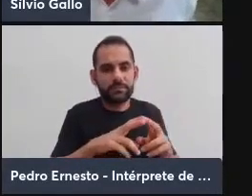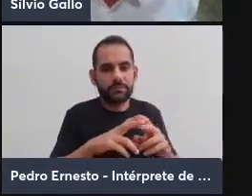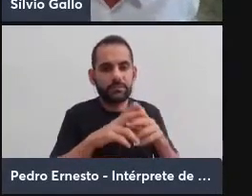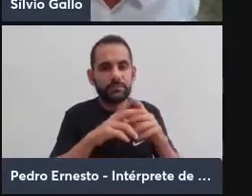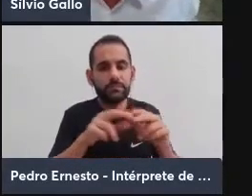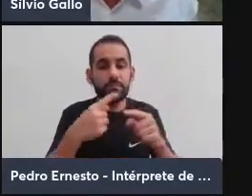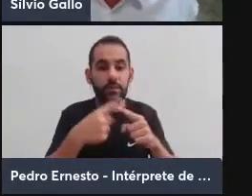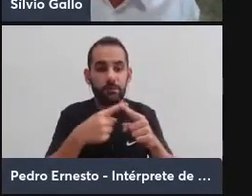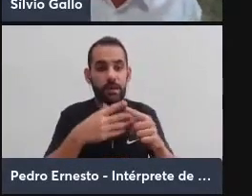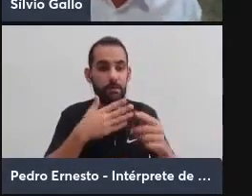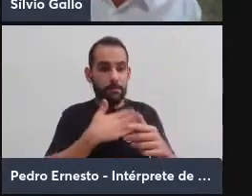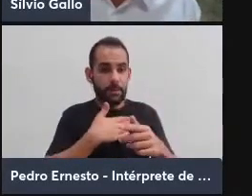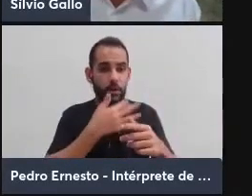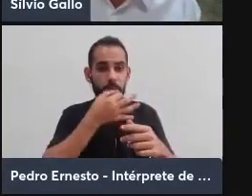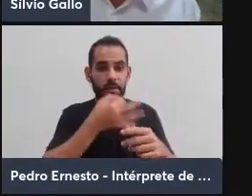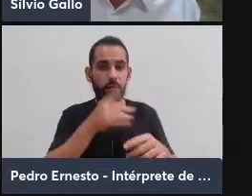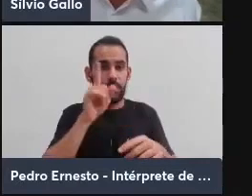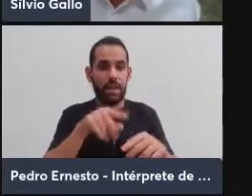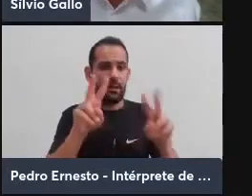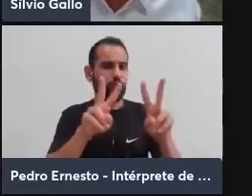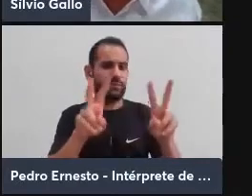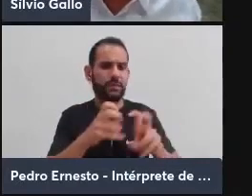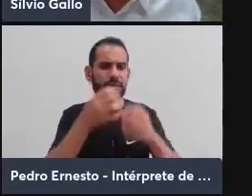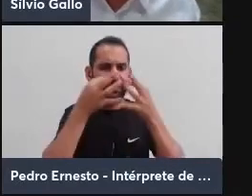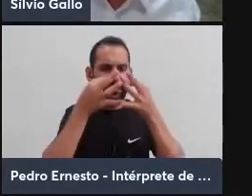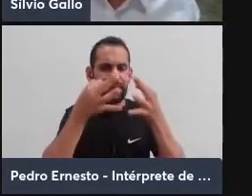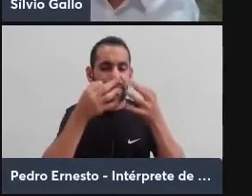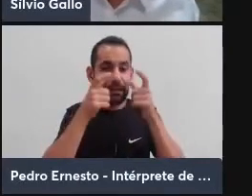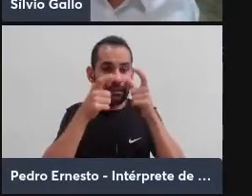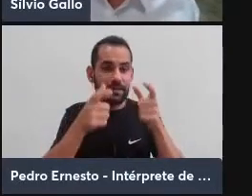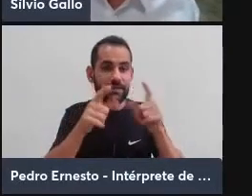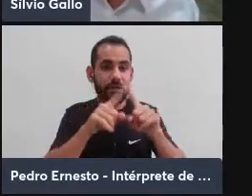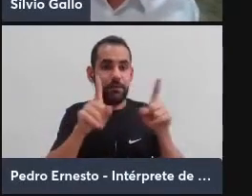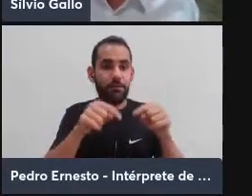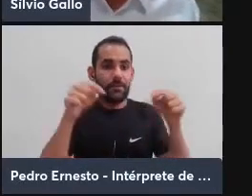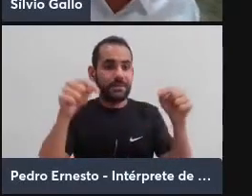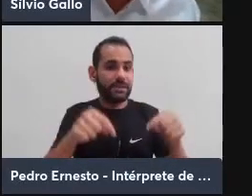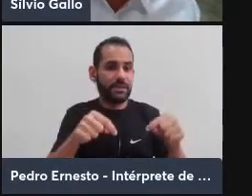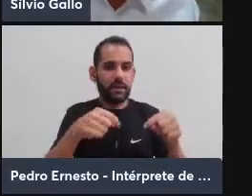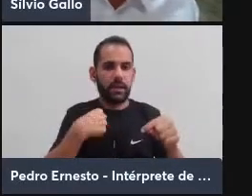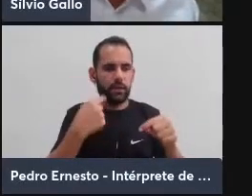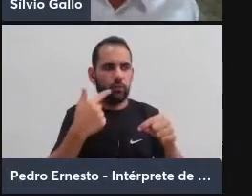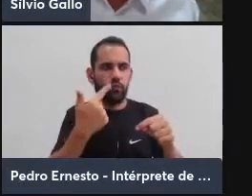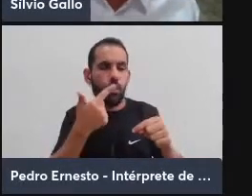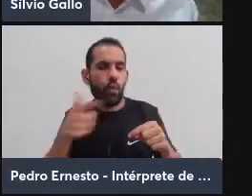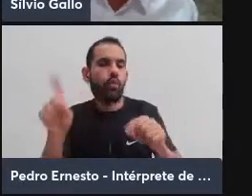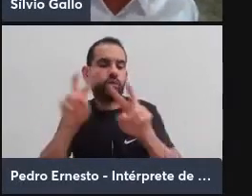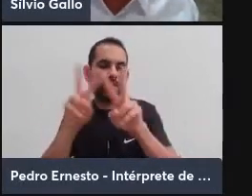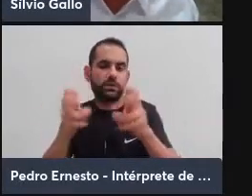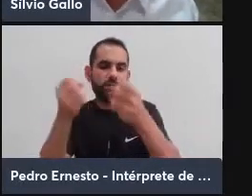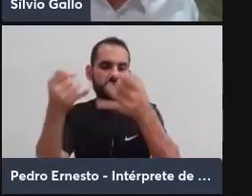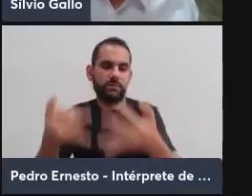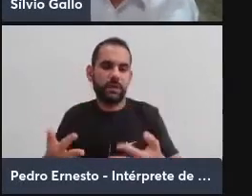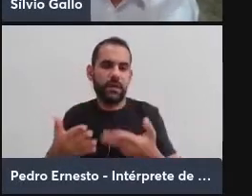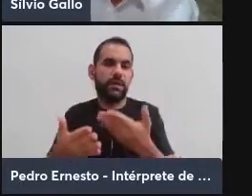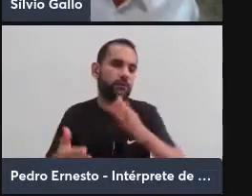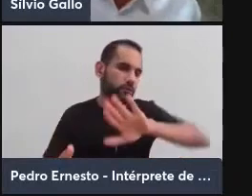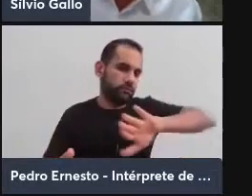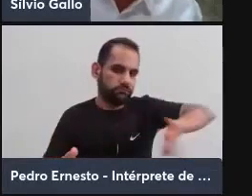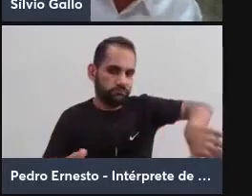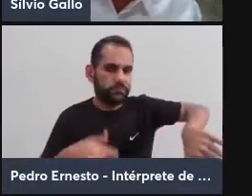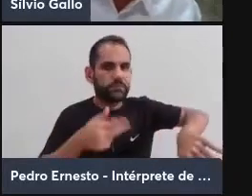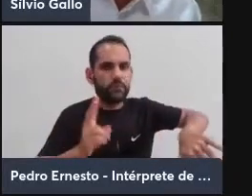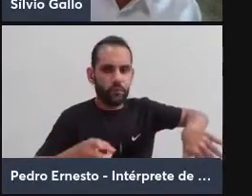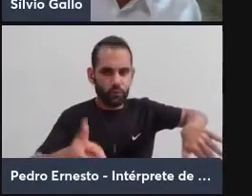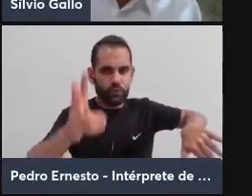porque, para mim, é um tema muito interessante, mas eu não estou aqui hoje para falar disso. Então, vou deixá-lo de lado, vou seguir adiante, mas